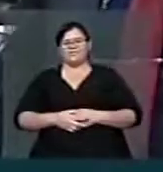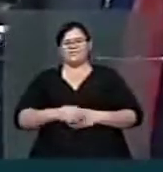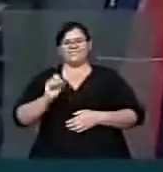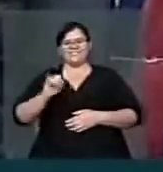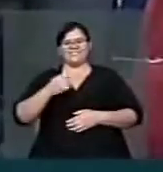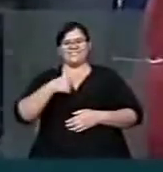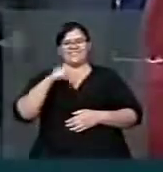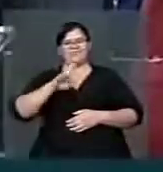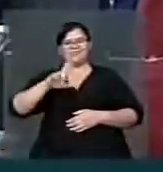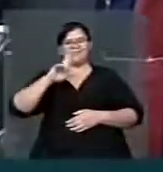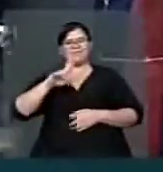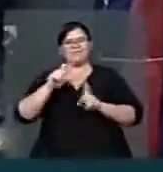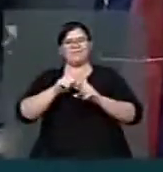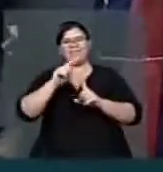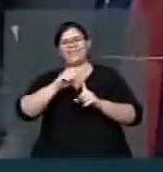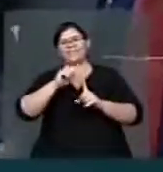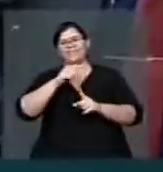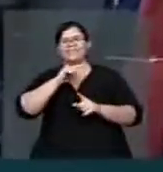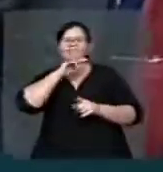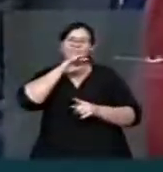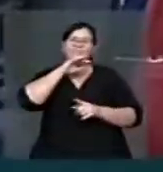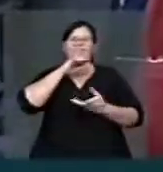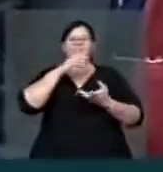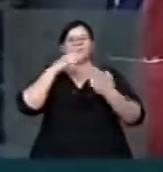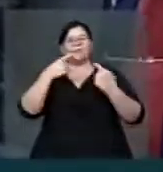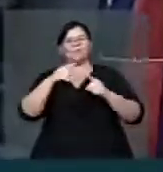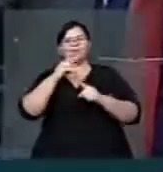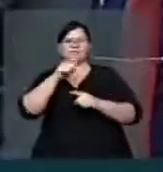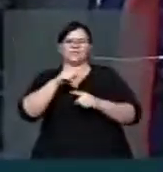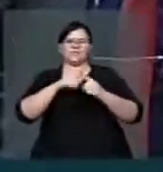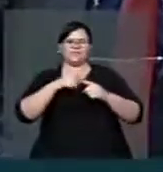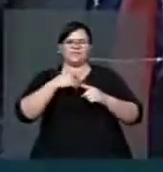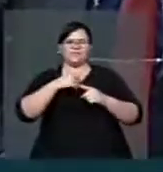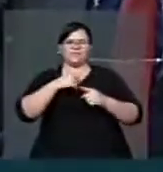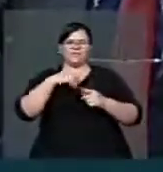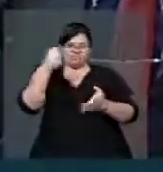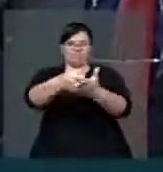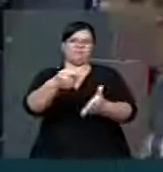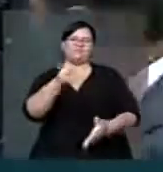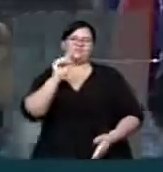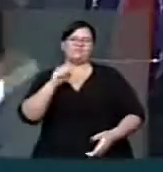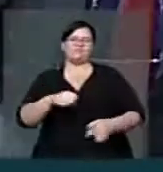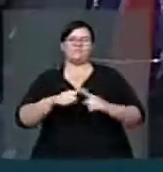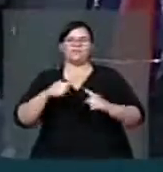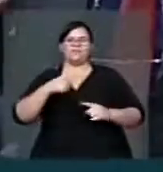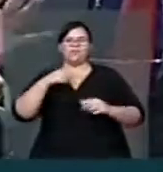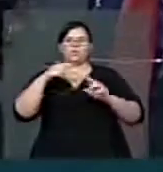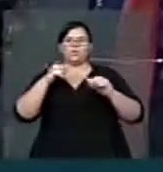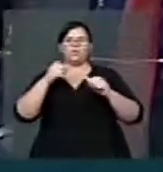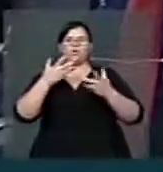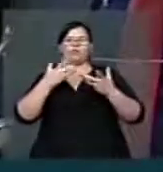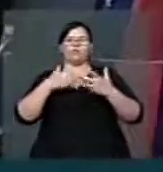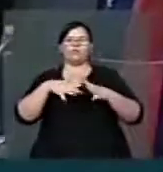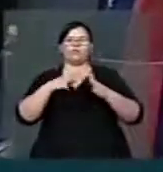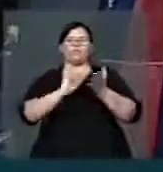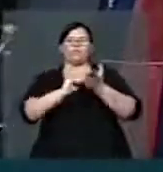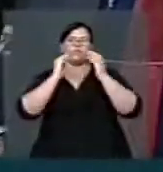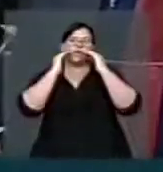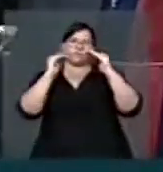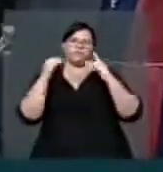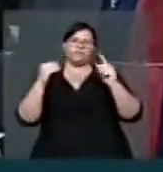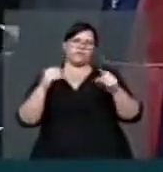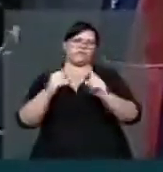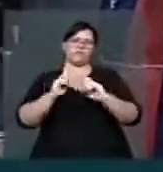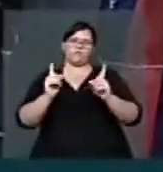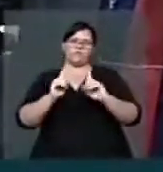de palavra mais veemente, é porque eu sou realmente veemente. Mas nunca, nunca faria qualquer coisa que